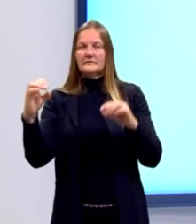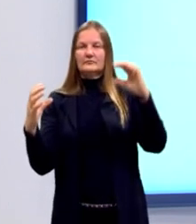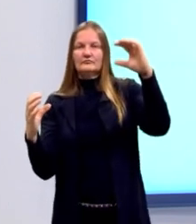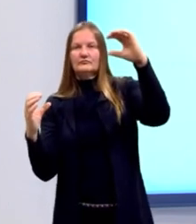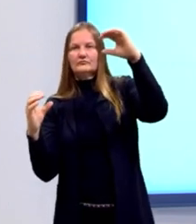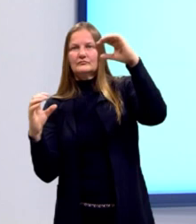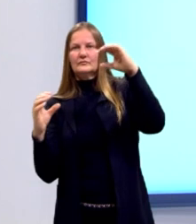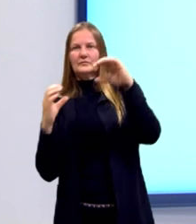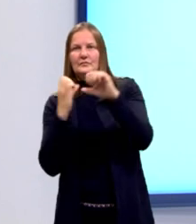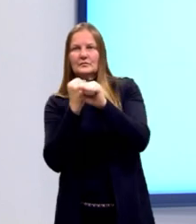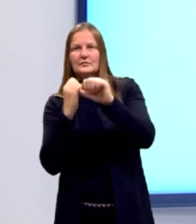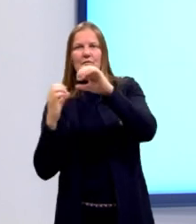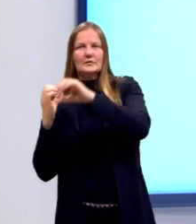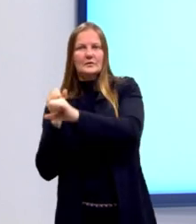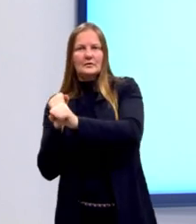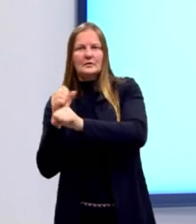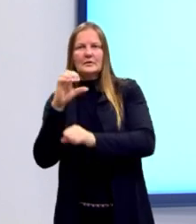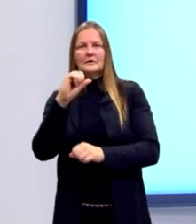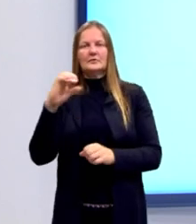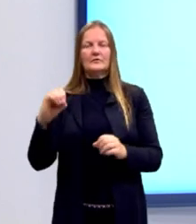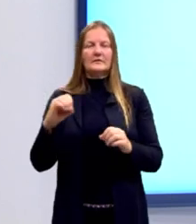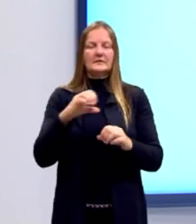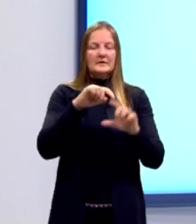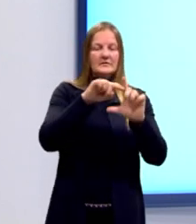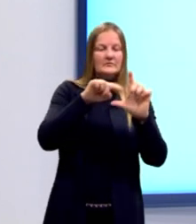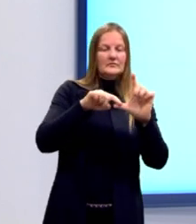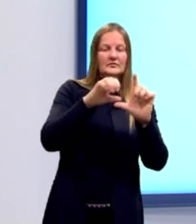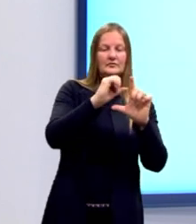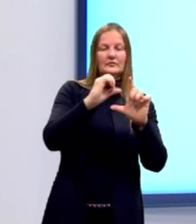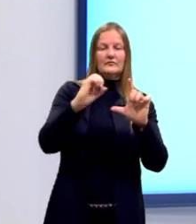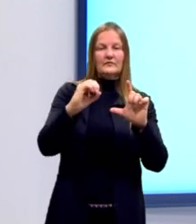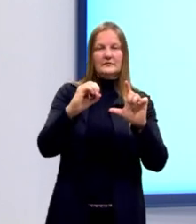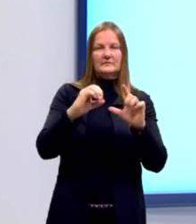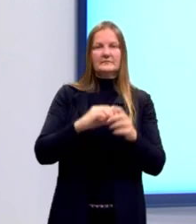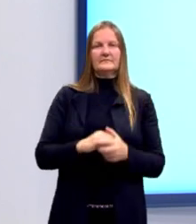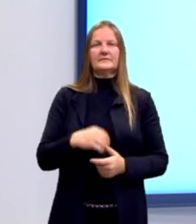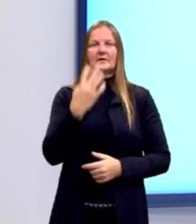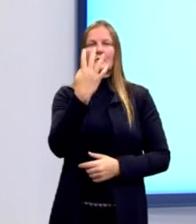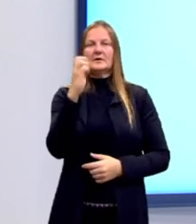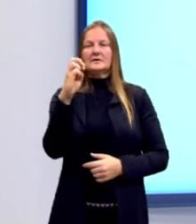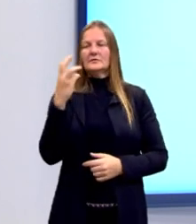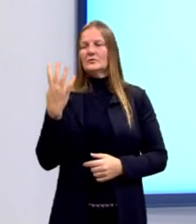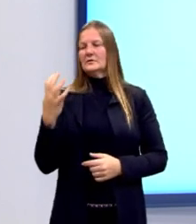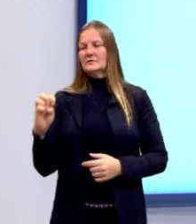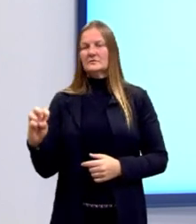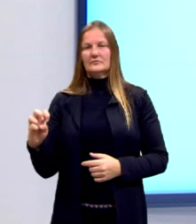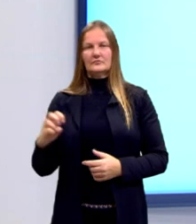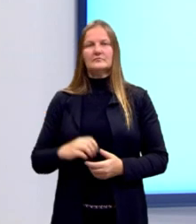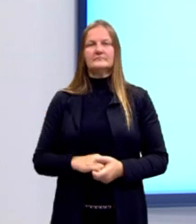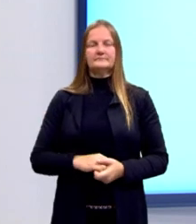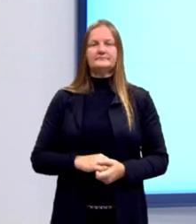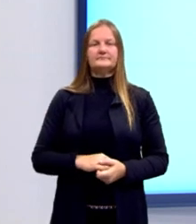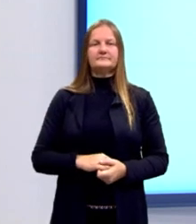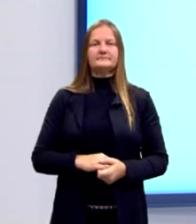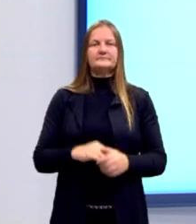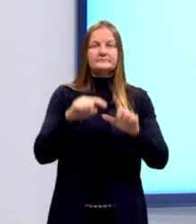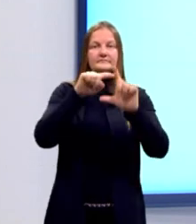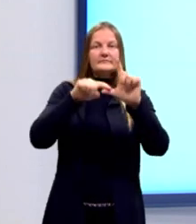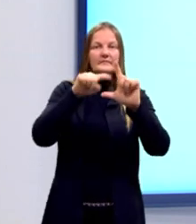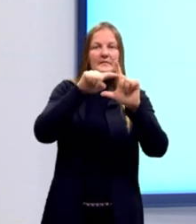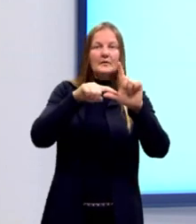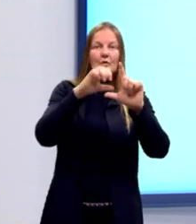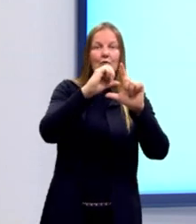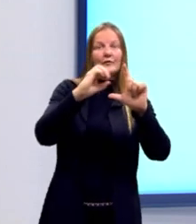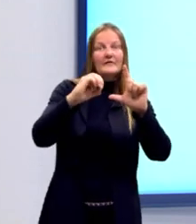Portanto, se eles são iguais, é porque cada ângulo possui exatamente 45 graus, tá? Então, todo